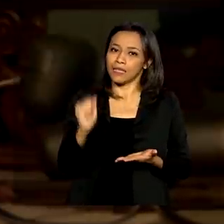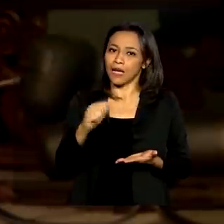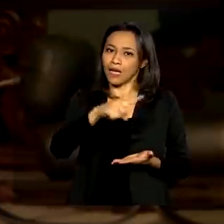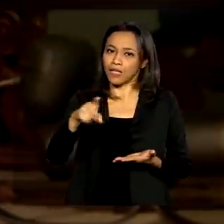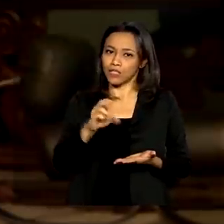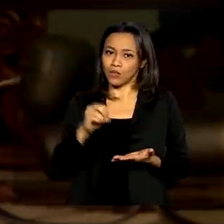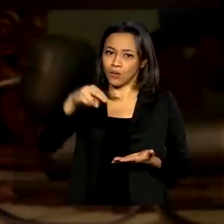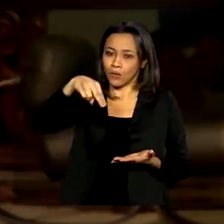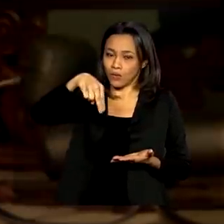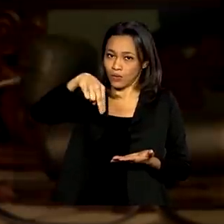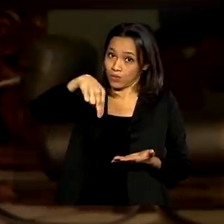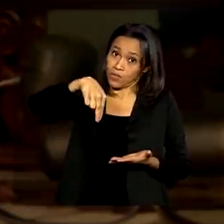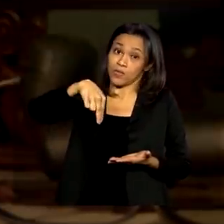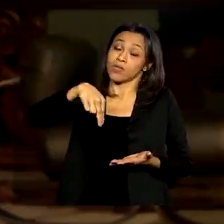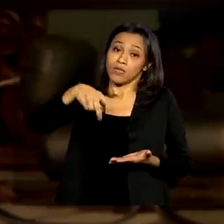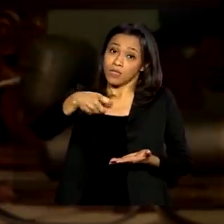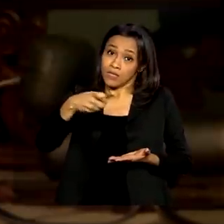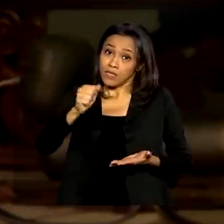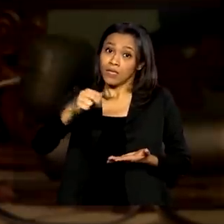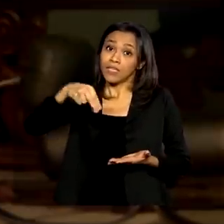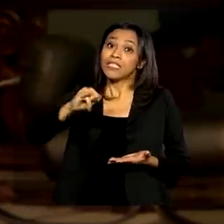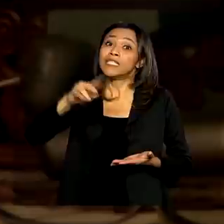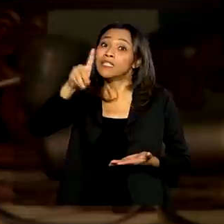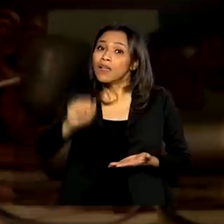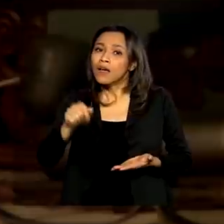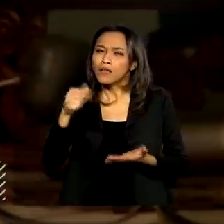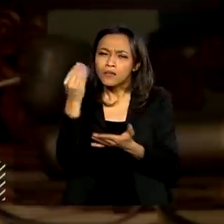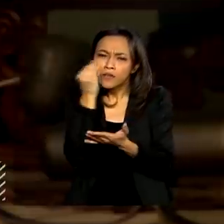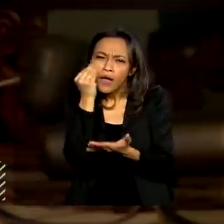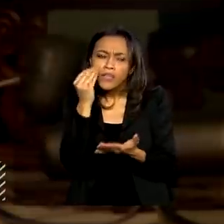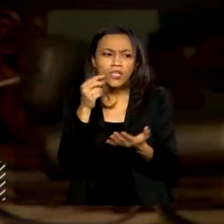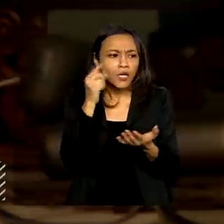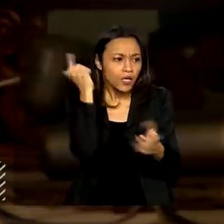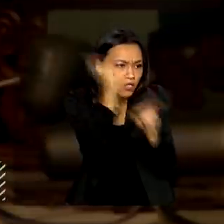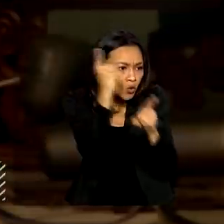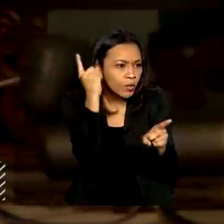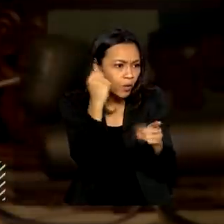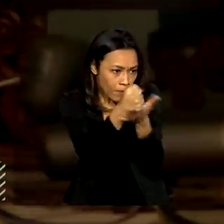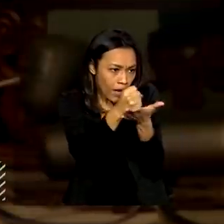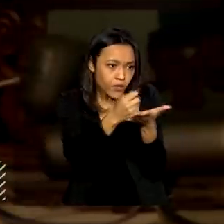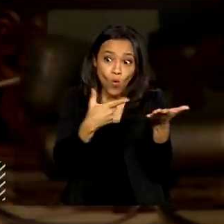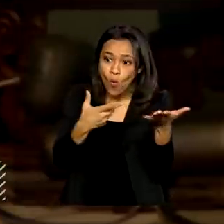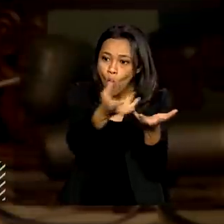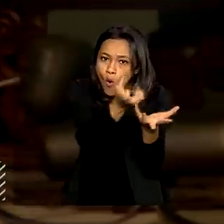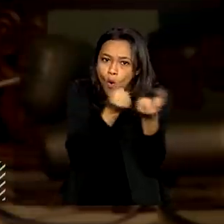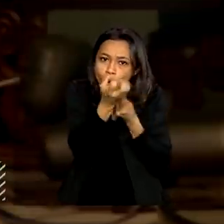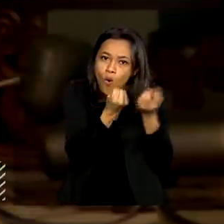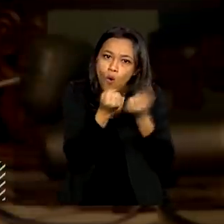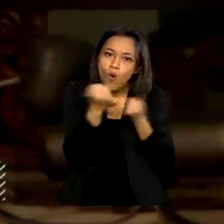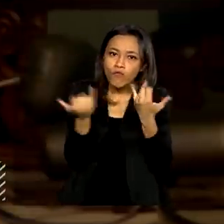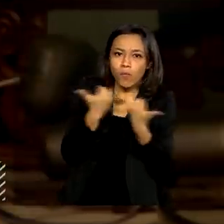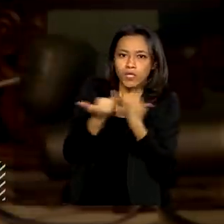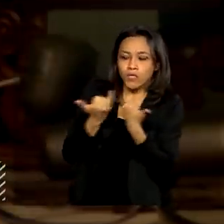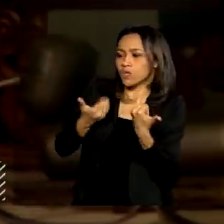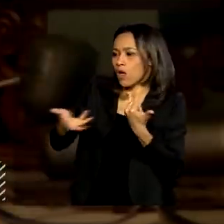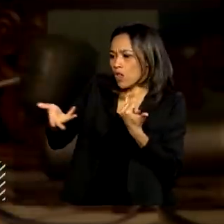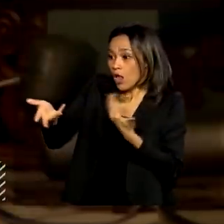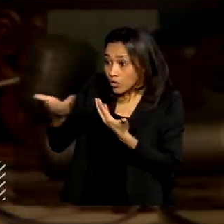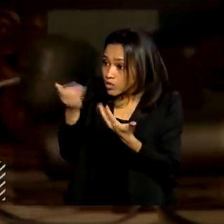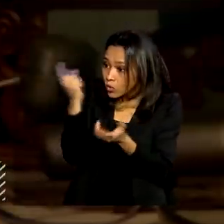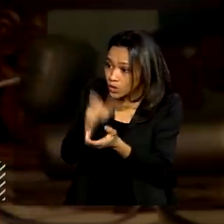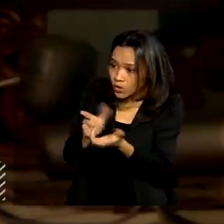nós compartilhamos os dados, então no momento que alguém descobrir um medicamento, ele já passa a informação para o outro, de forma que a gente possa se livrar de uma maneira